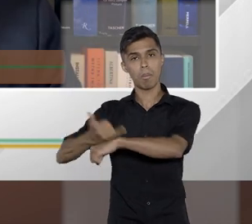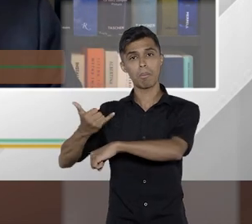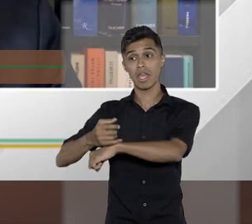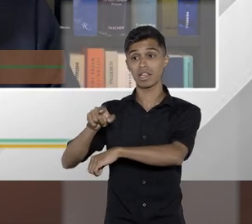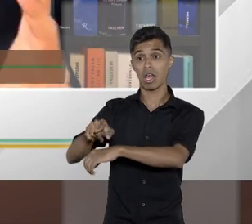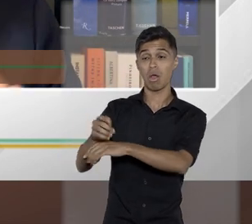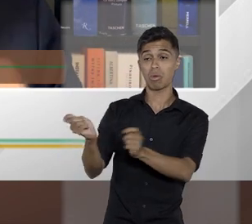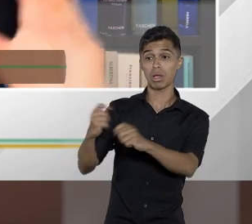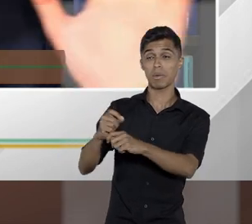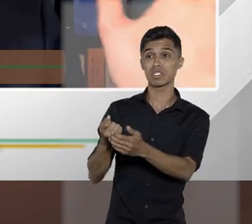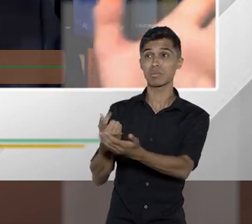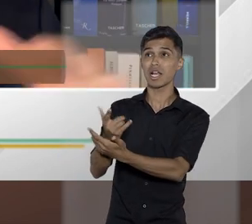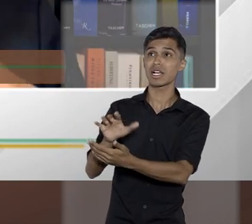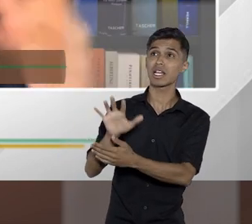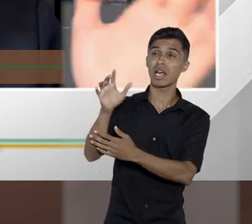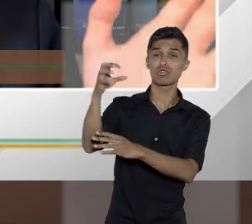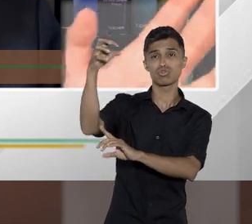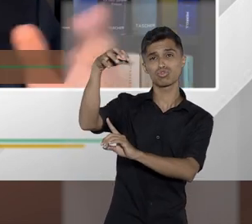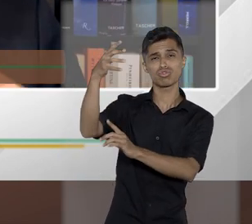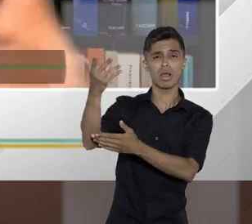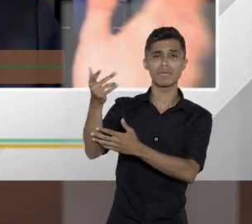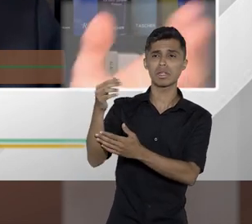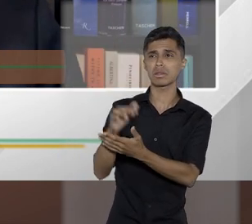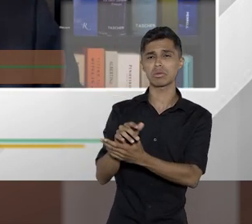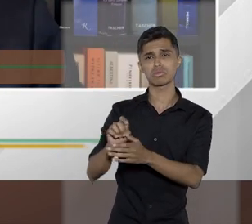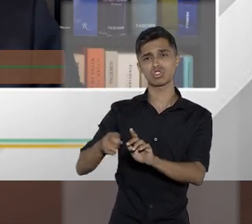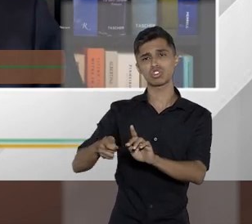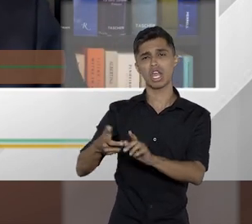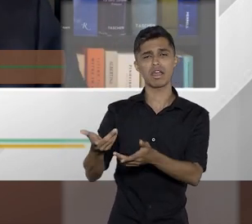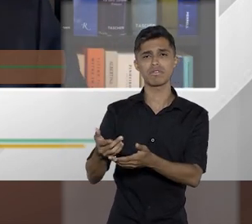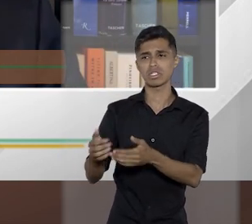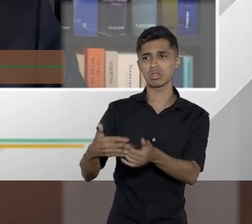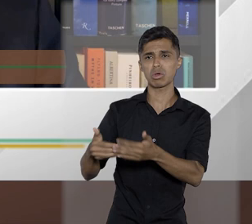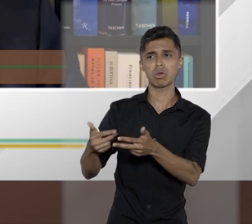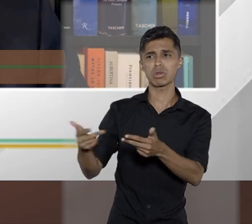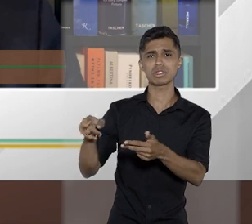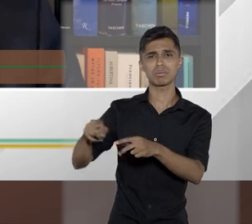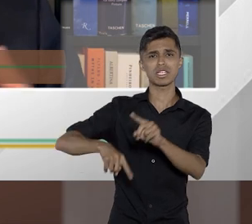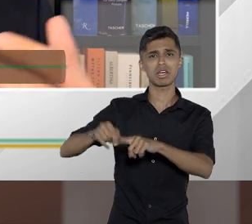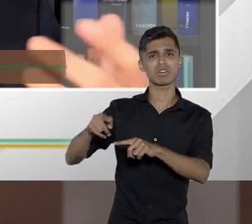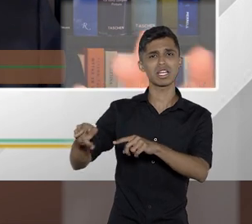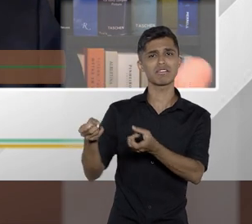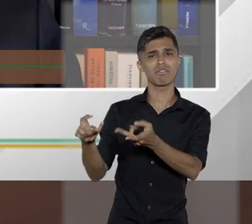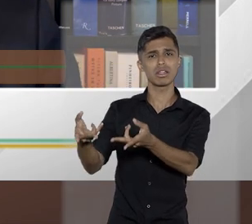fabricado, preço do chuveiro, preço, enfim, da chave, do que quer que seja que ele venda,